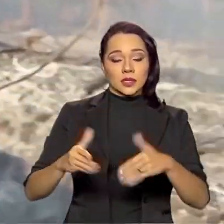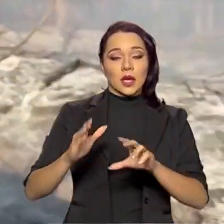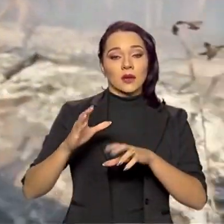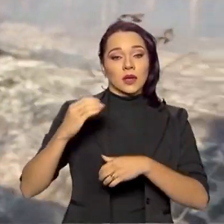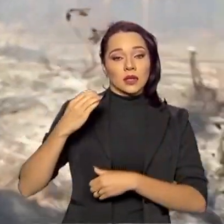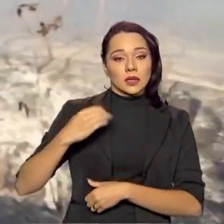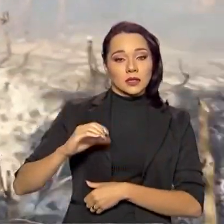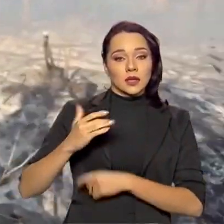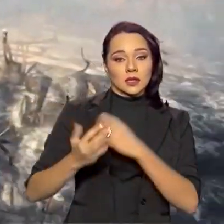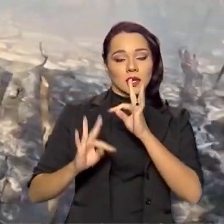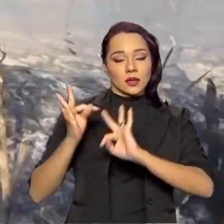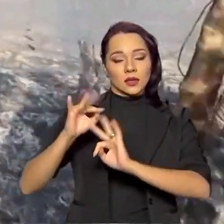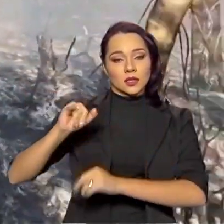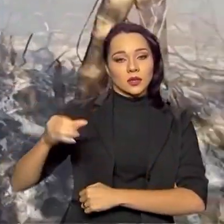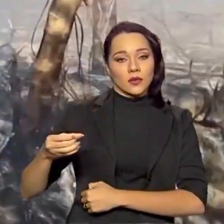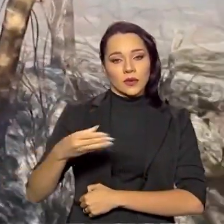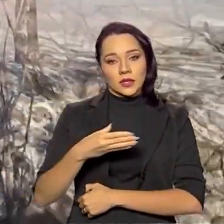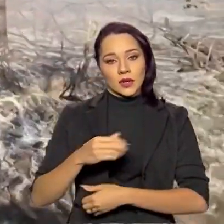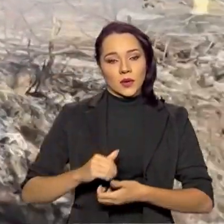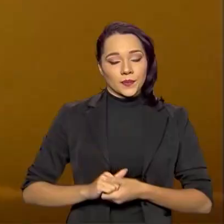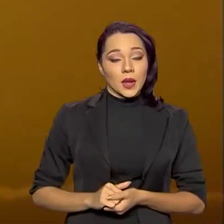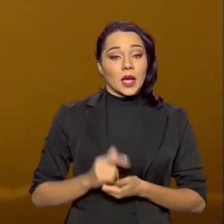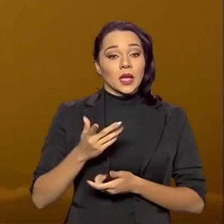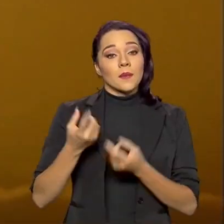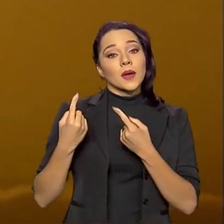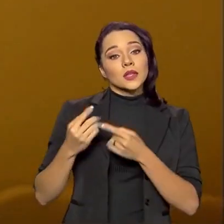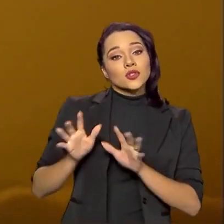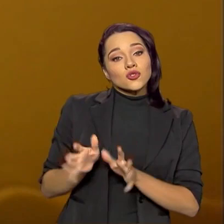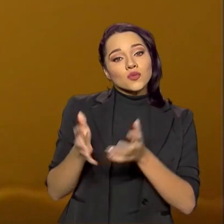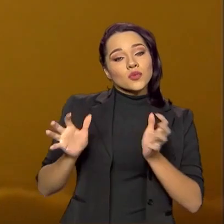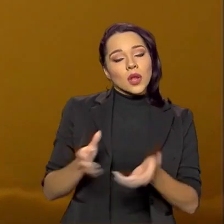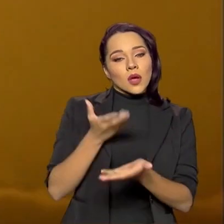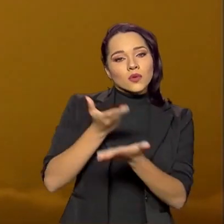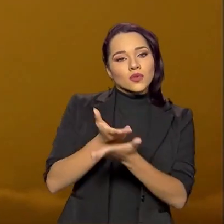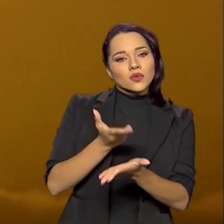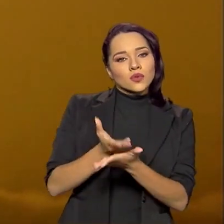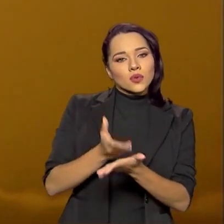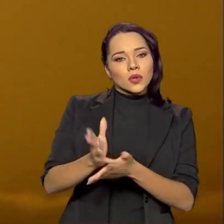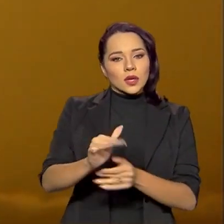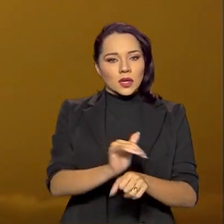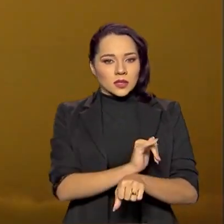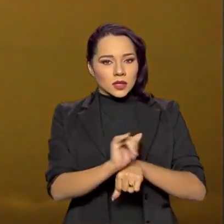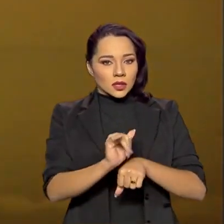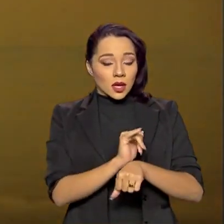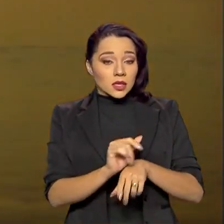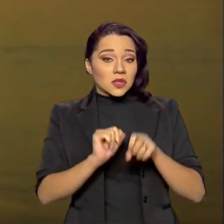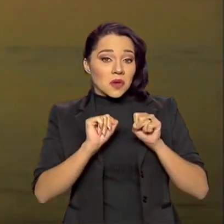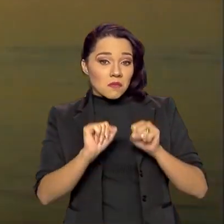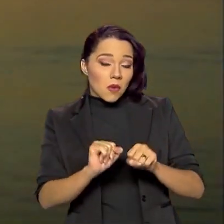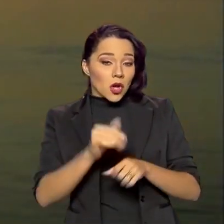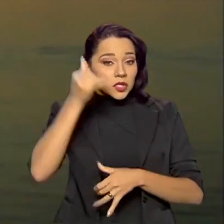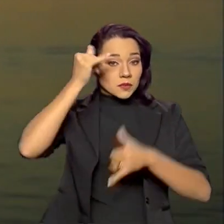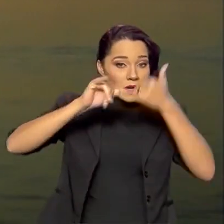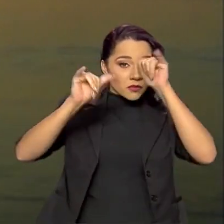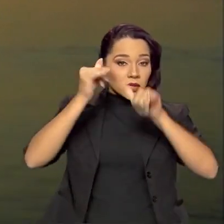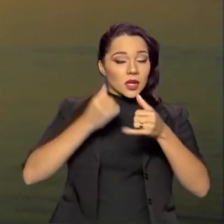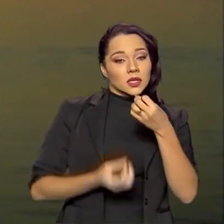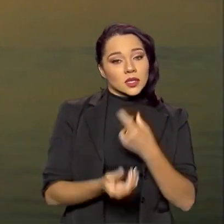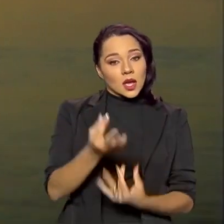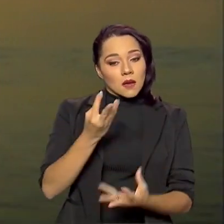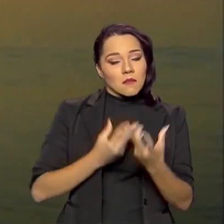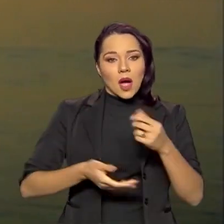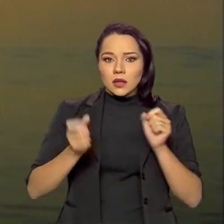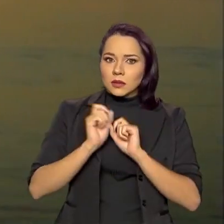Ciência, Tecnologia e Inovações para estimular os estudos e as ações que possam prevenir as queimadas